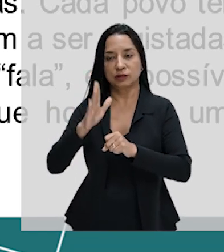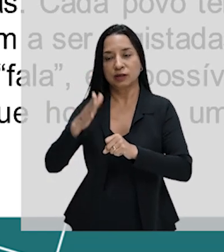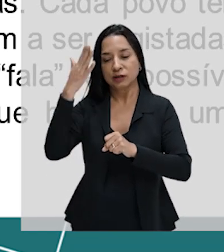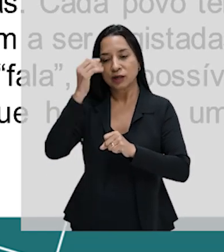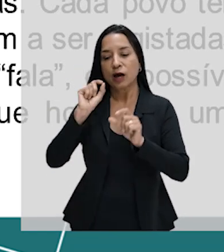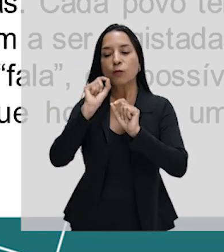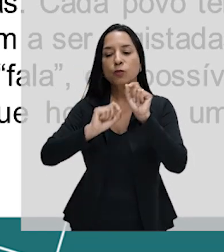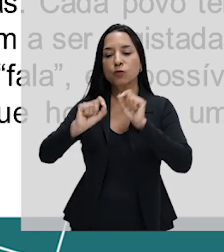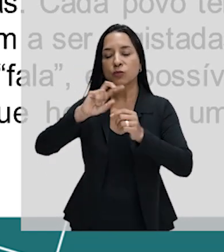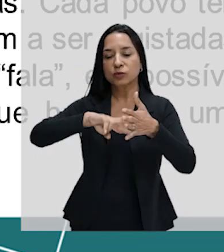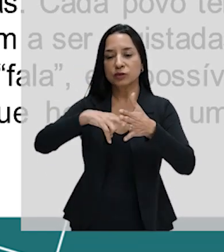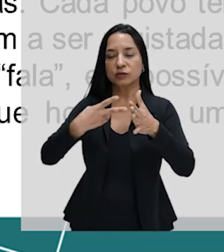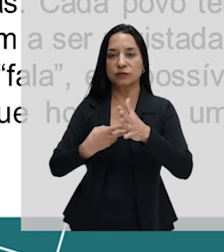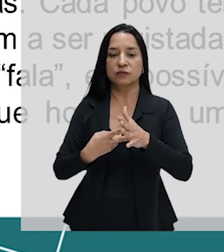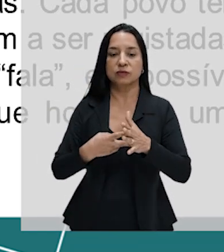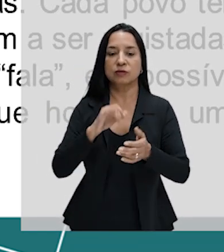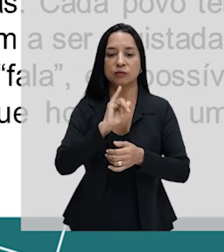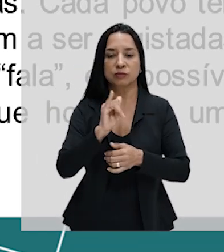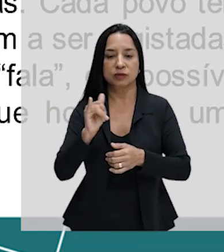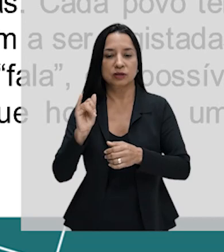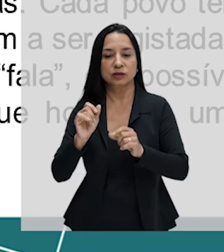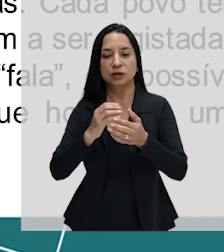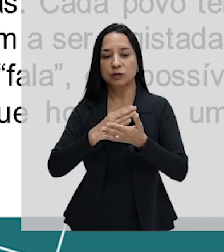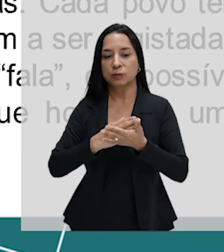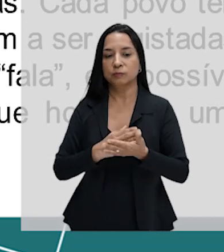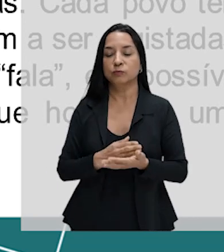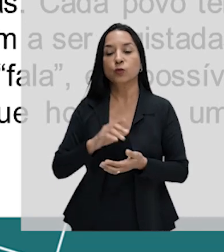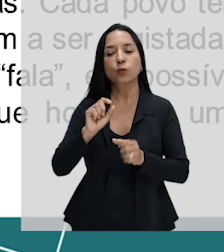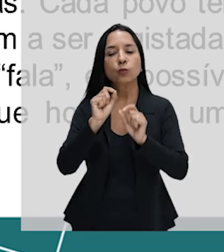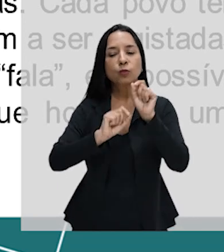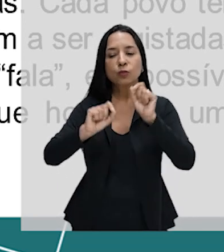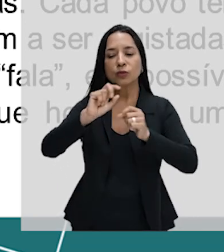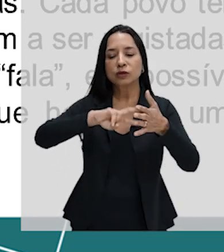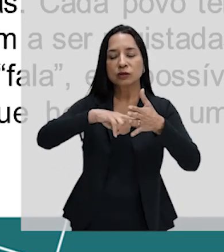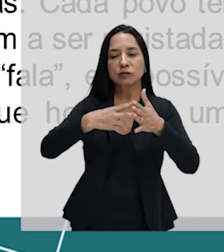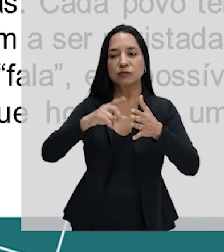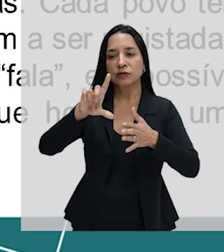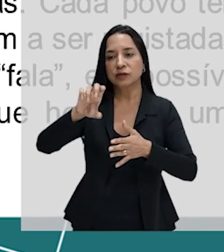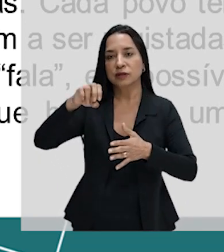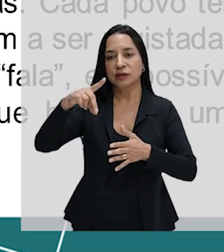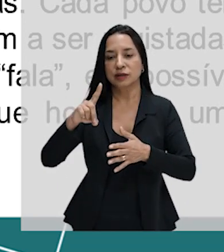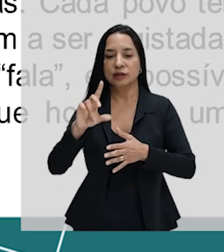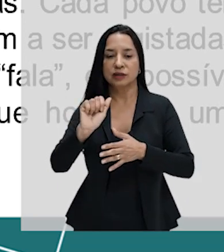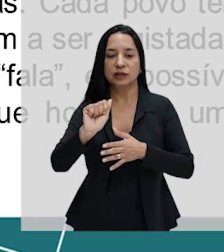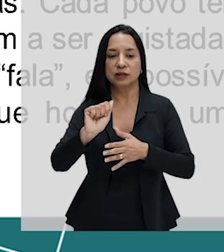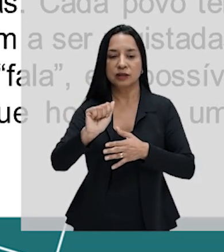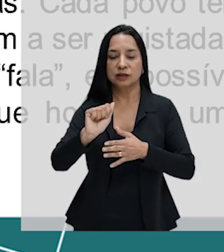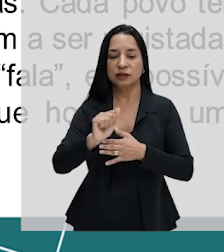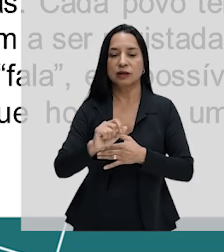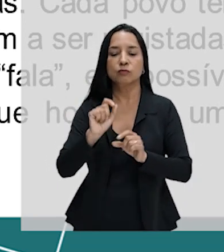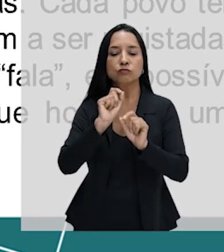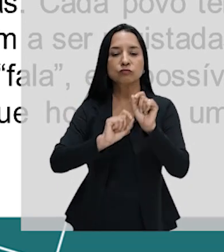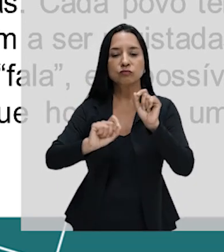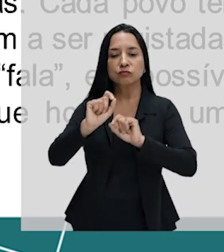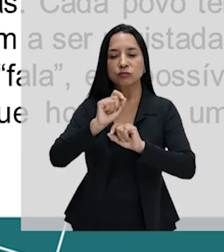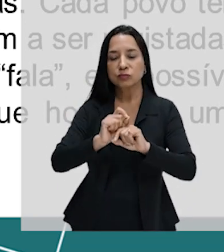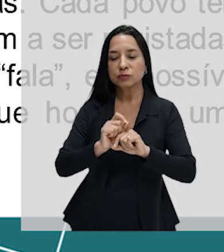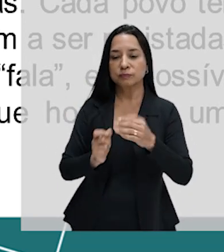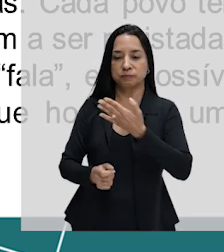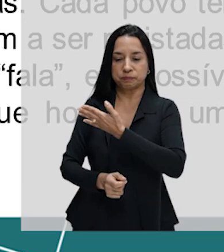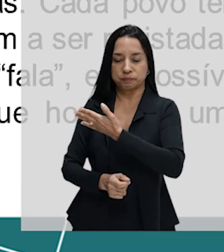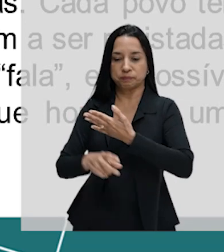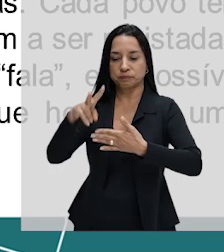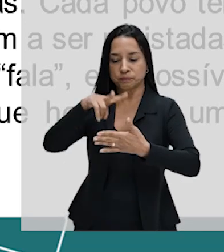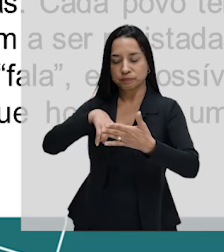uma lenda é uma narrativa que começou por ser transmitida oralmente, de geração em geração, com a intenção de